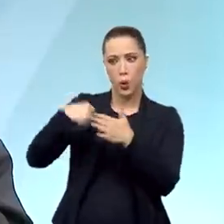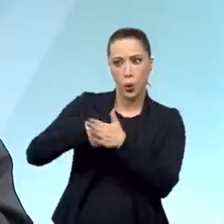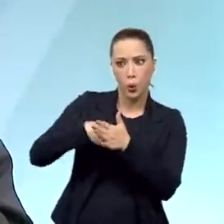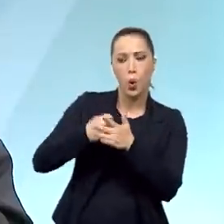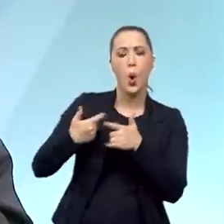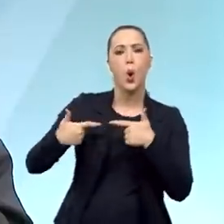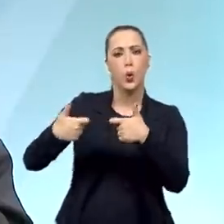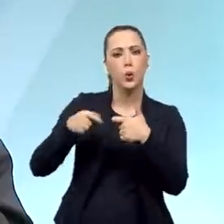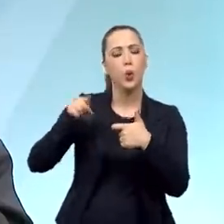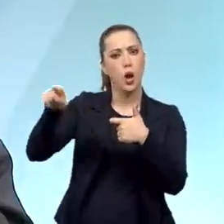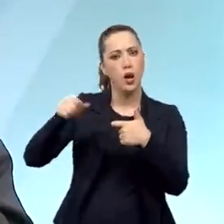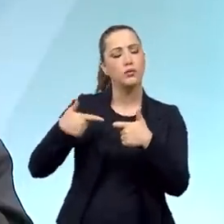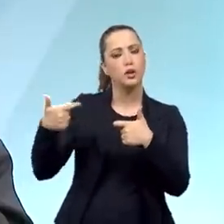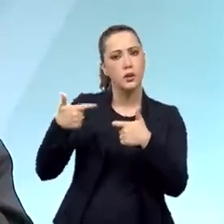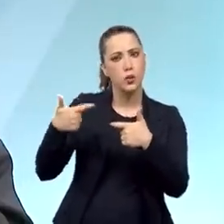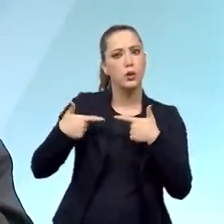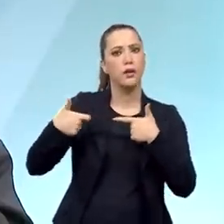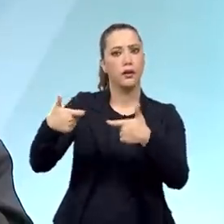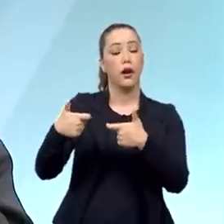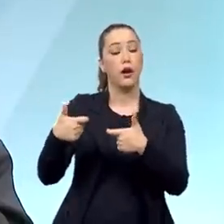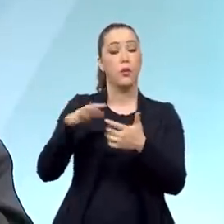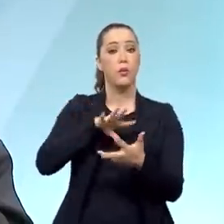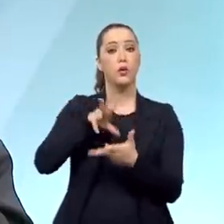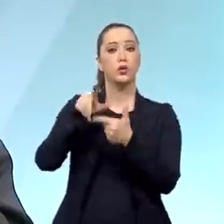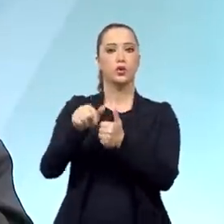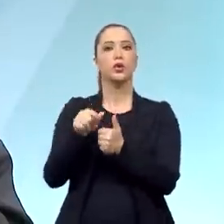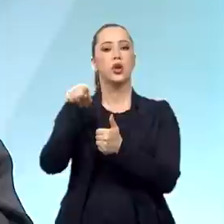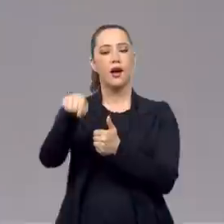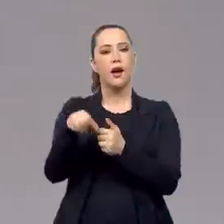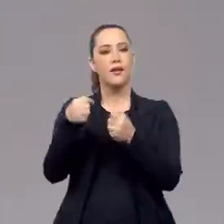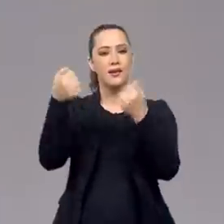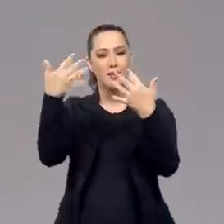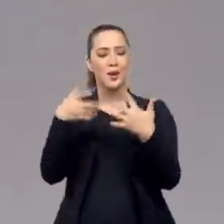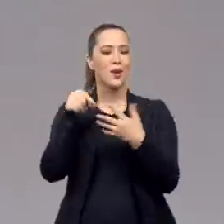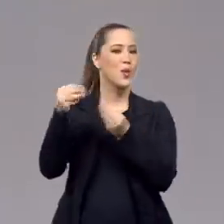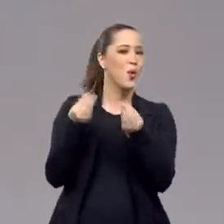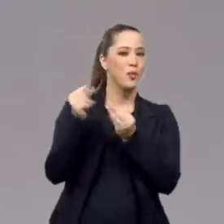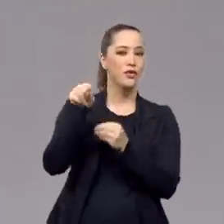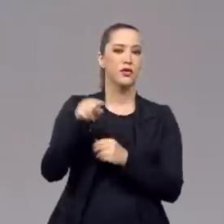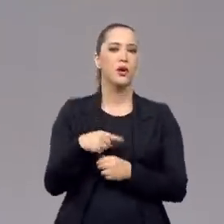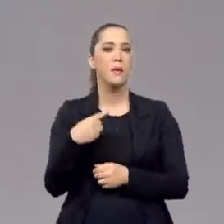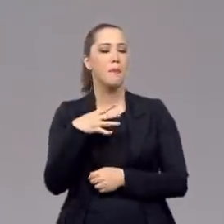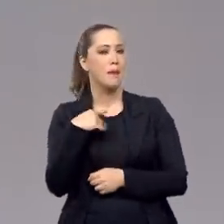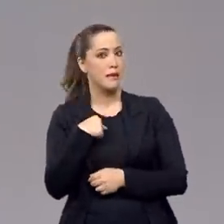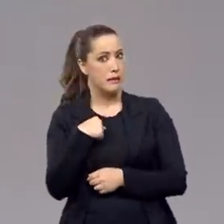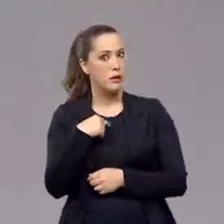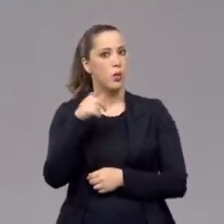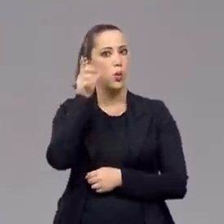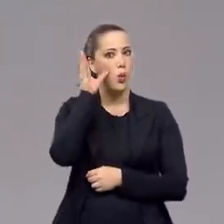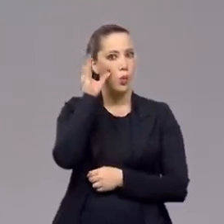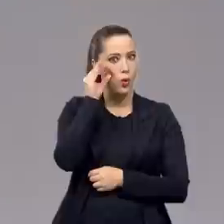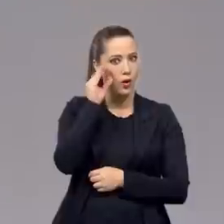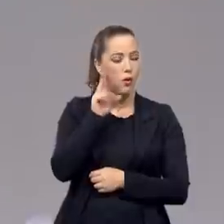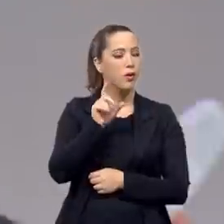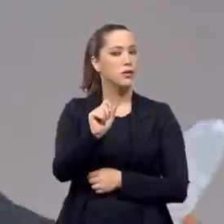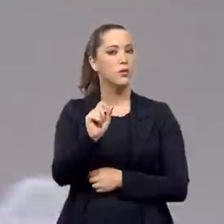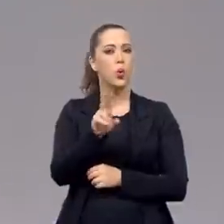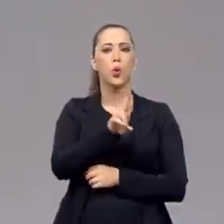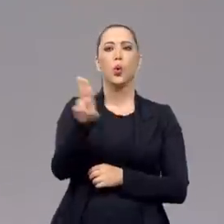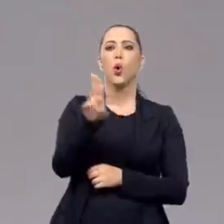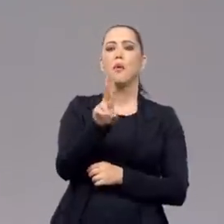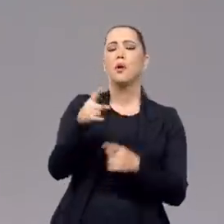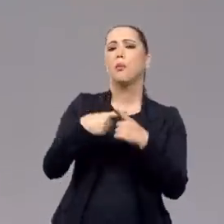curiosidades daquela época. Agora, eu também tenho curiosidade, sei que muita gente de casa tem também. também queria que você explicasse para a gente de onde veio o nome